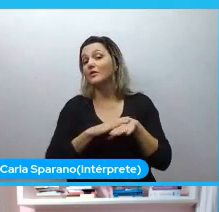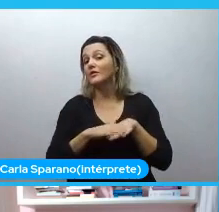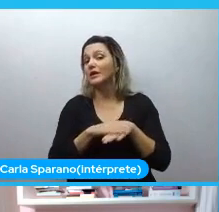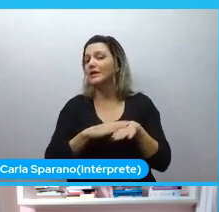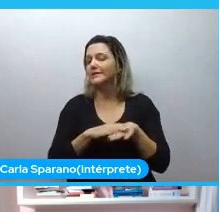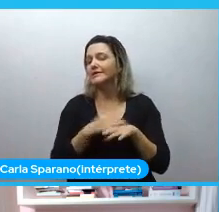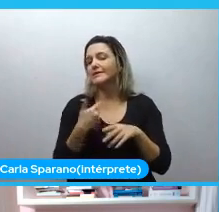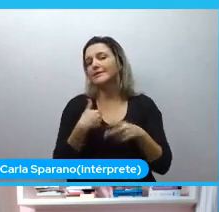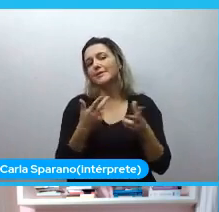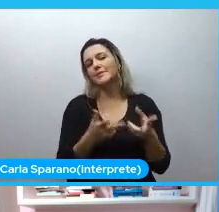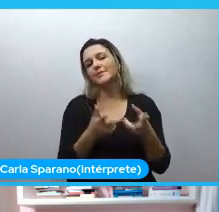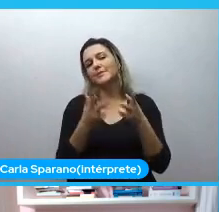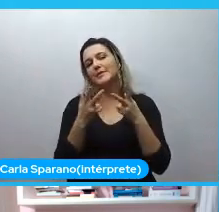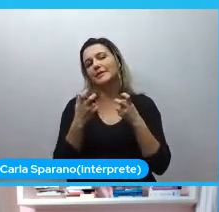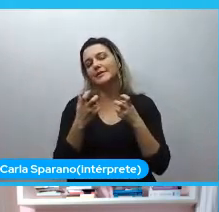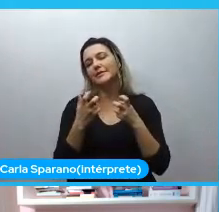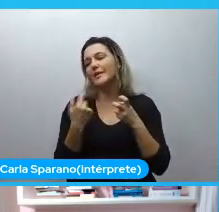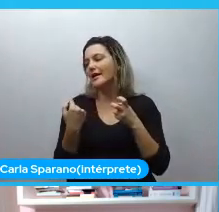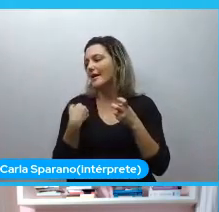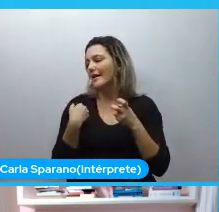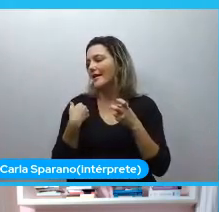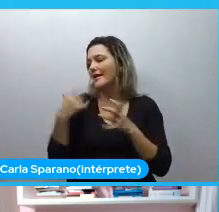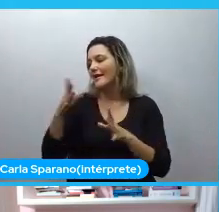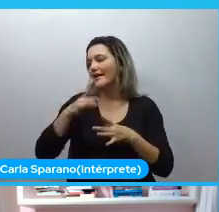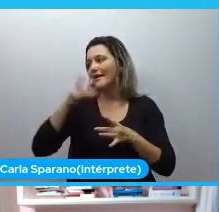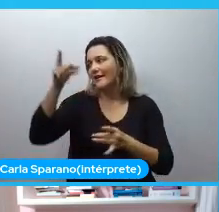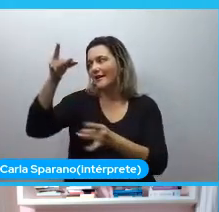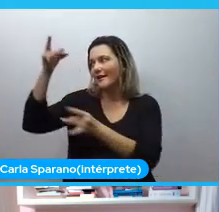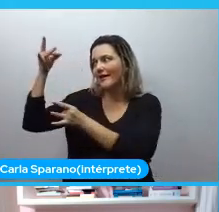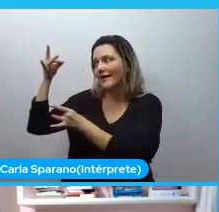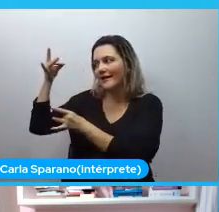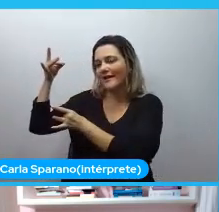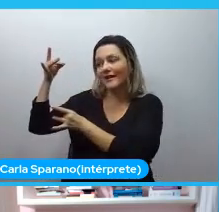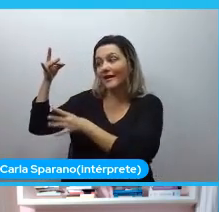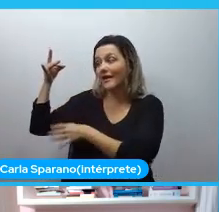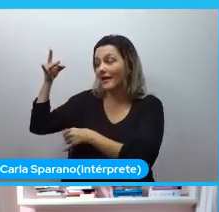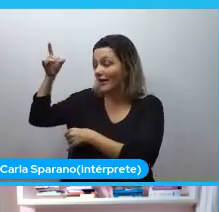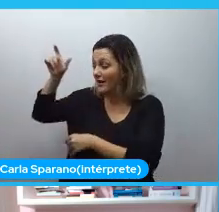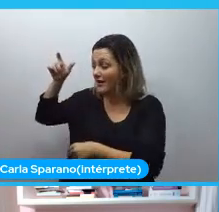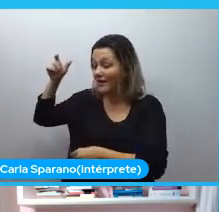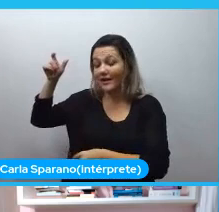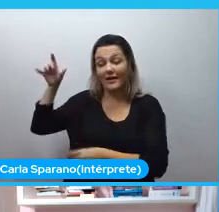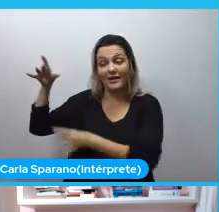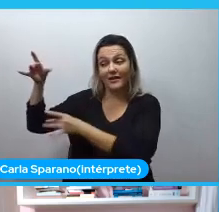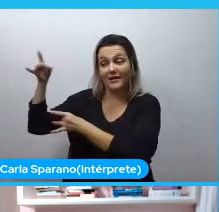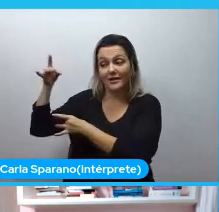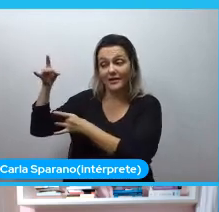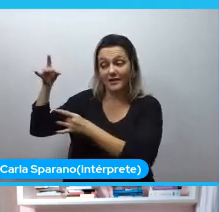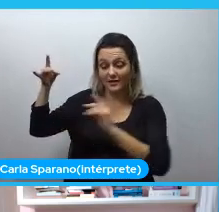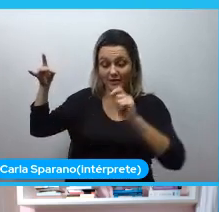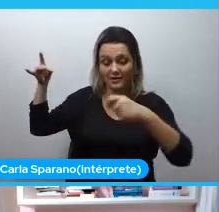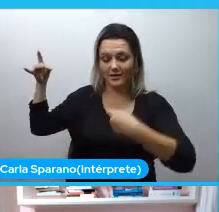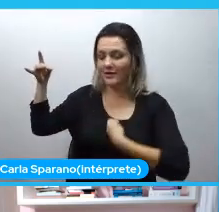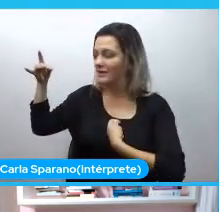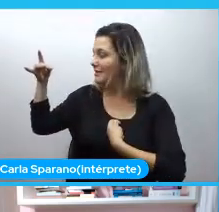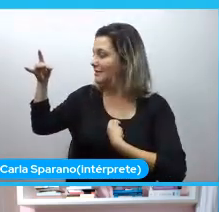percebi que a Gabriela de antes ela mudou muito para a Gabriela de hoje e a Gabriela de hoje, né, diferente